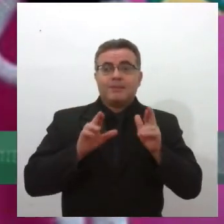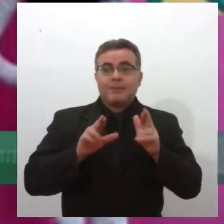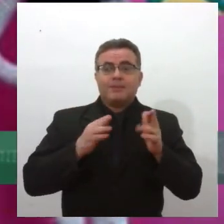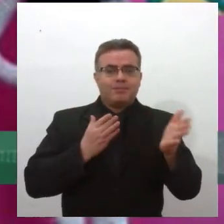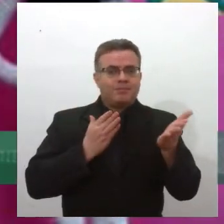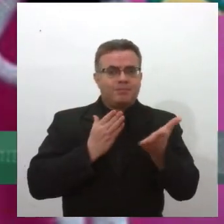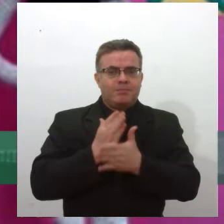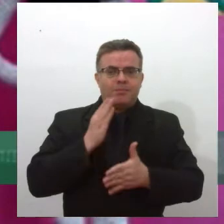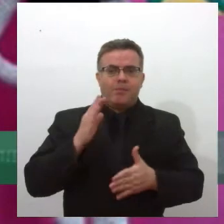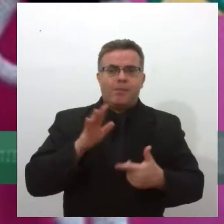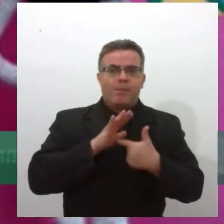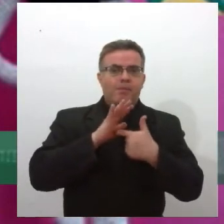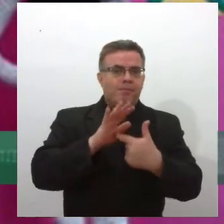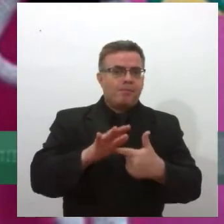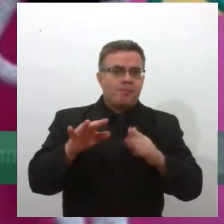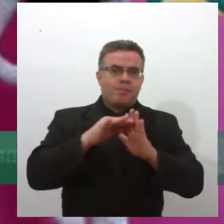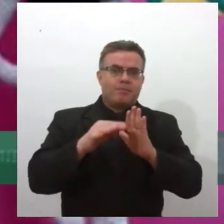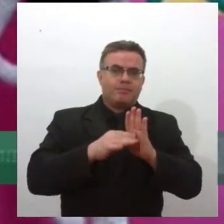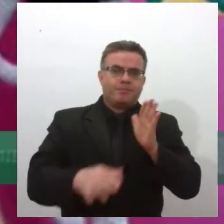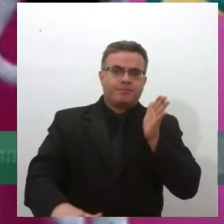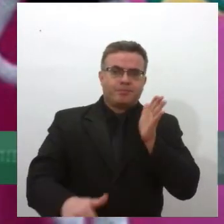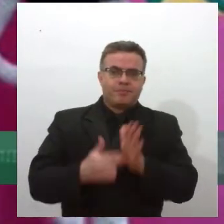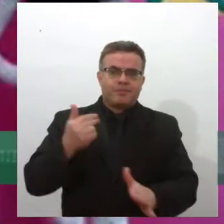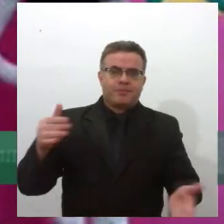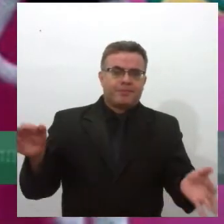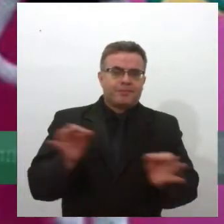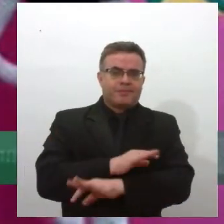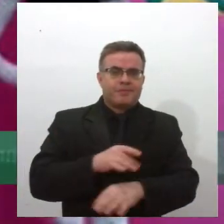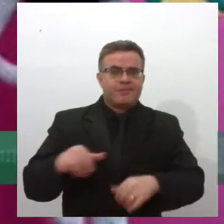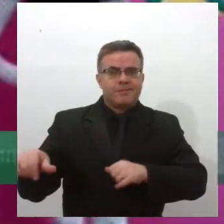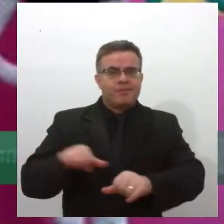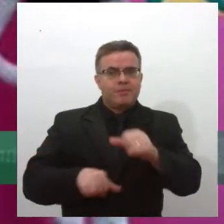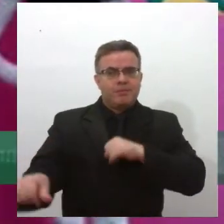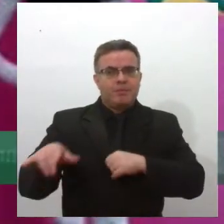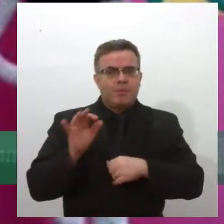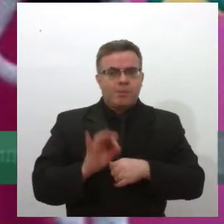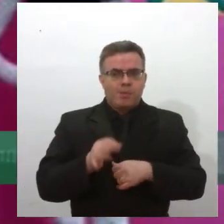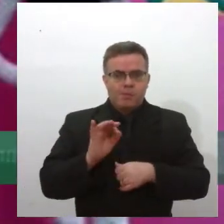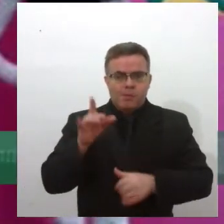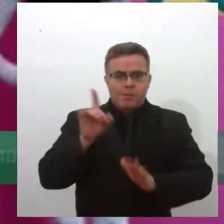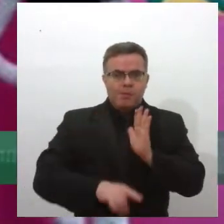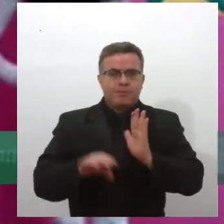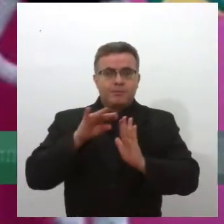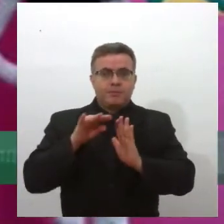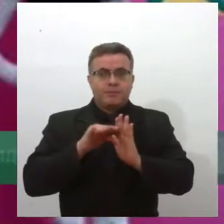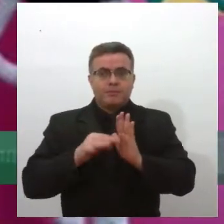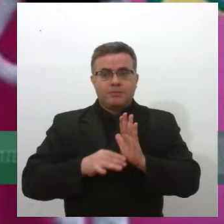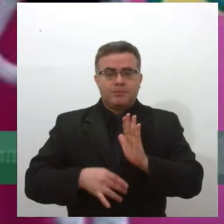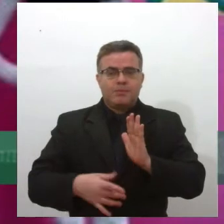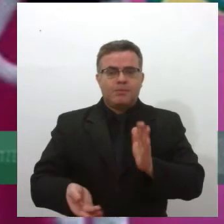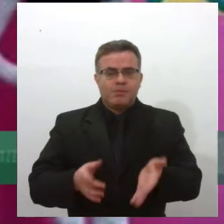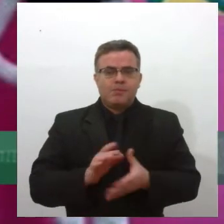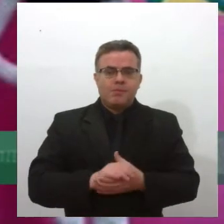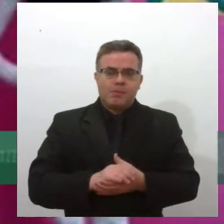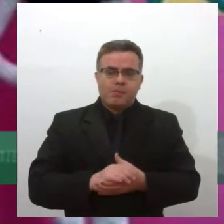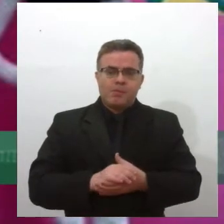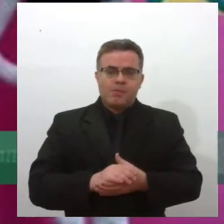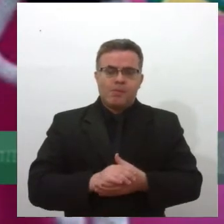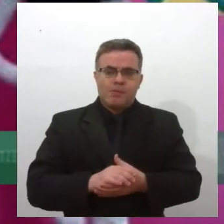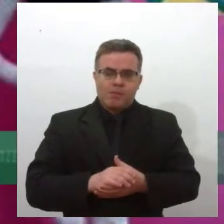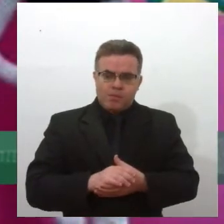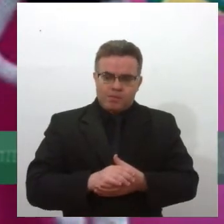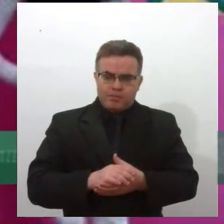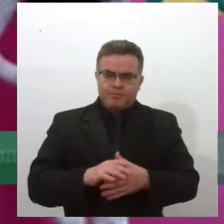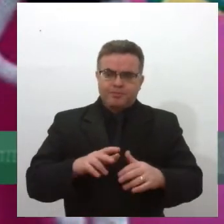os pacientes submetidos à cirurgia de transplante, né? Terão esses direitos. No caso, a pessoa que fez um